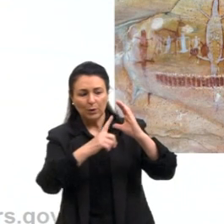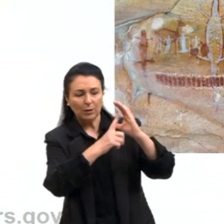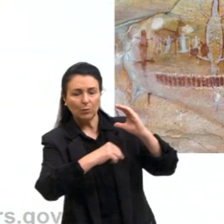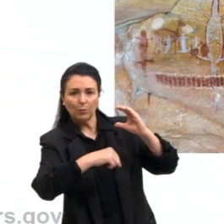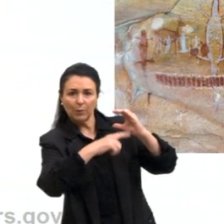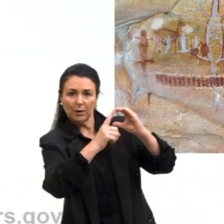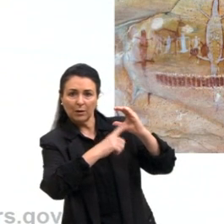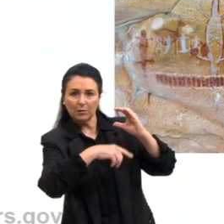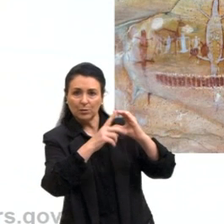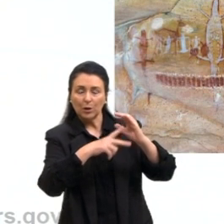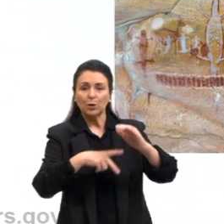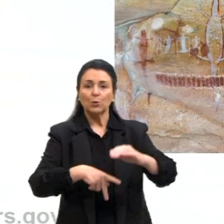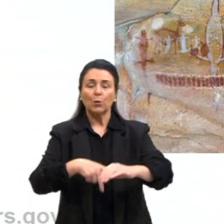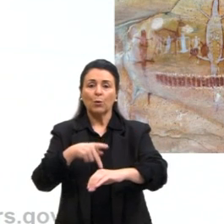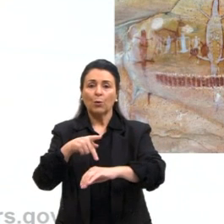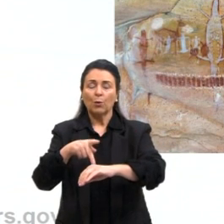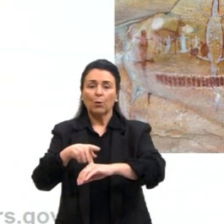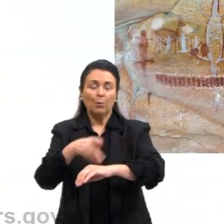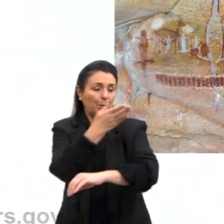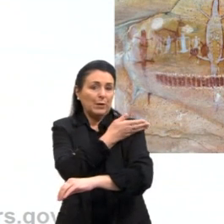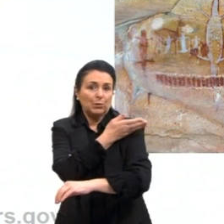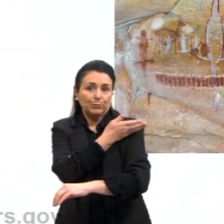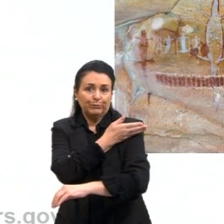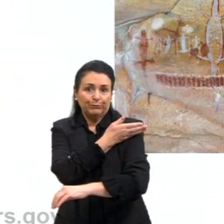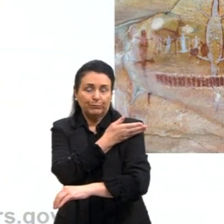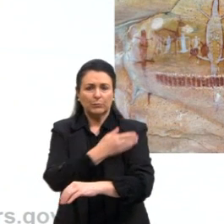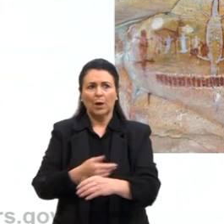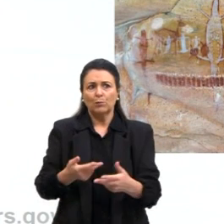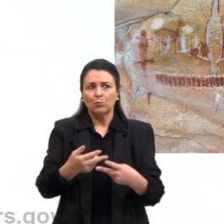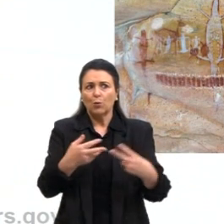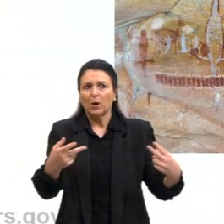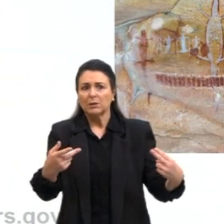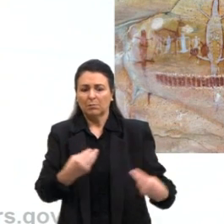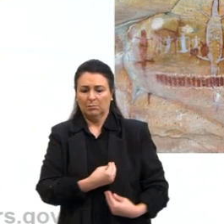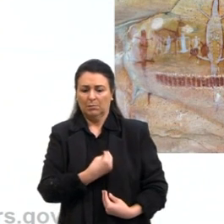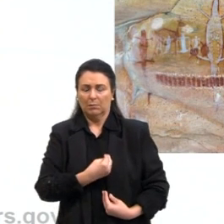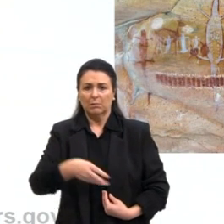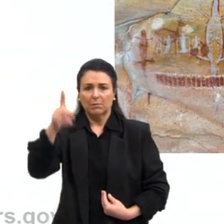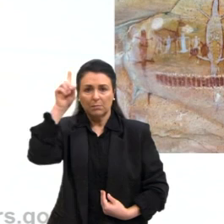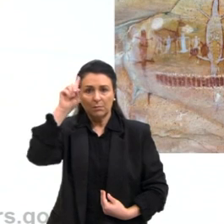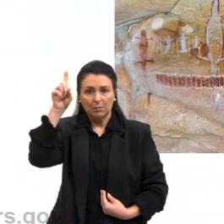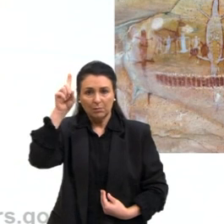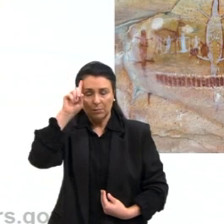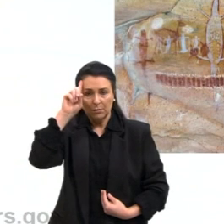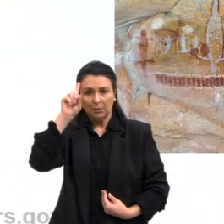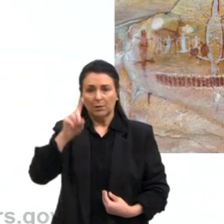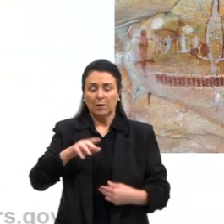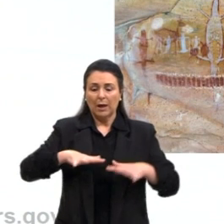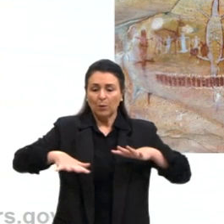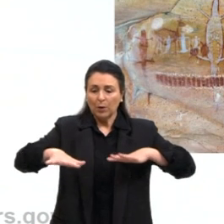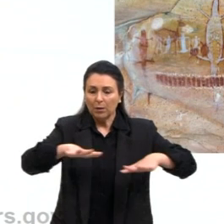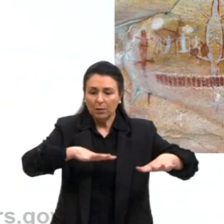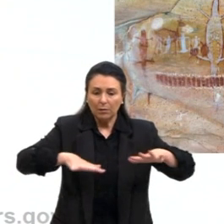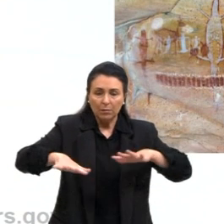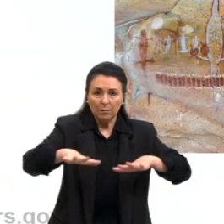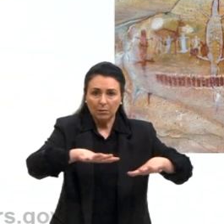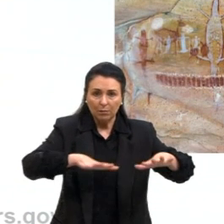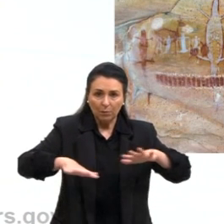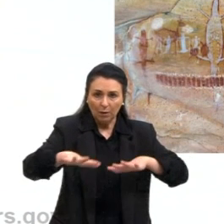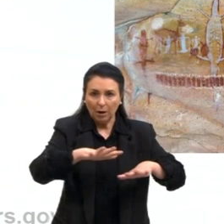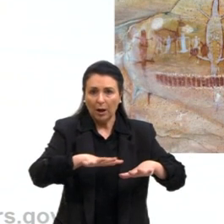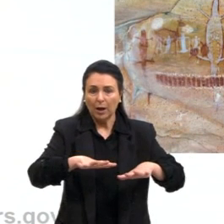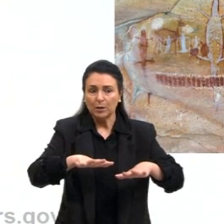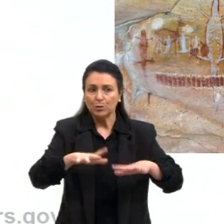paleolítico? Cenas do cotidiano, caças e rituais em estilo naturalista.